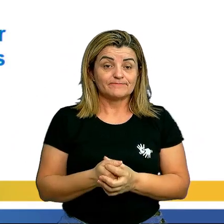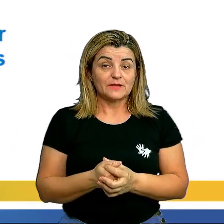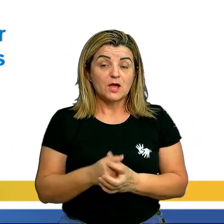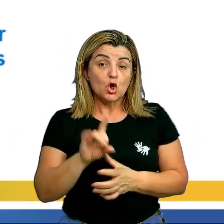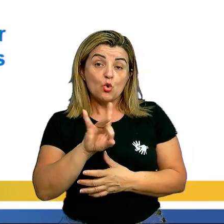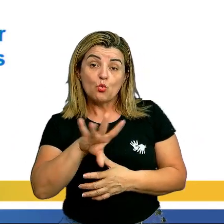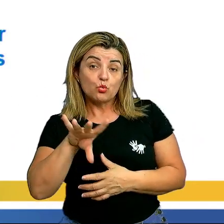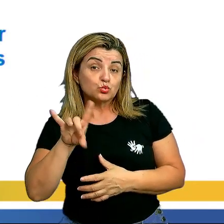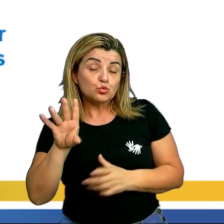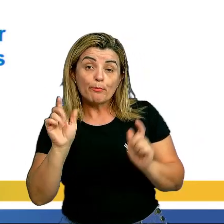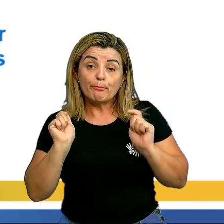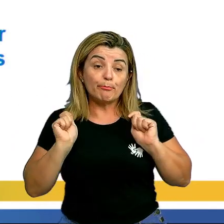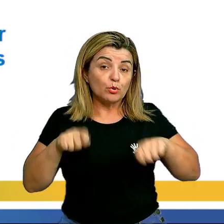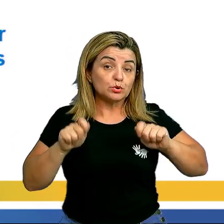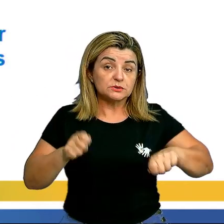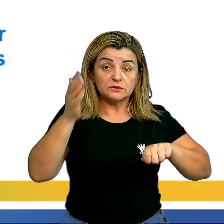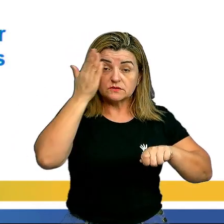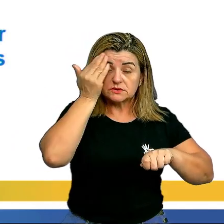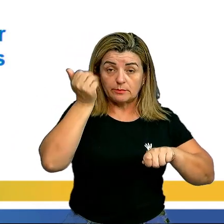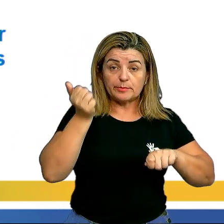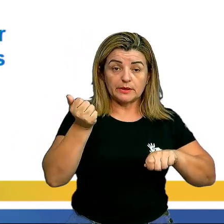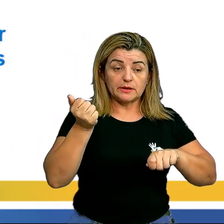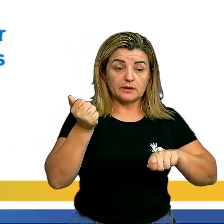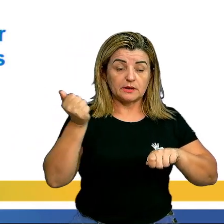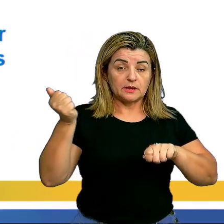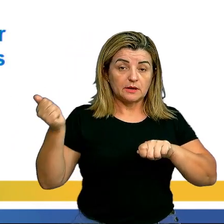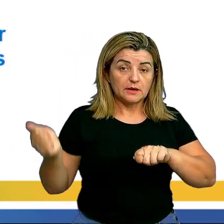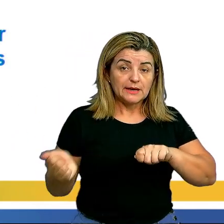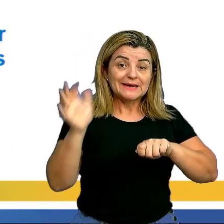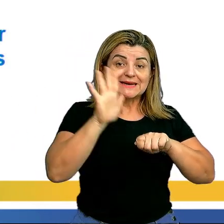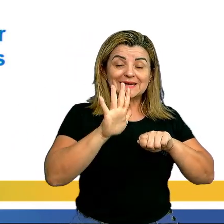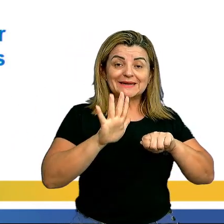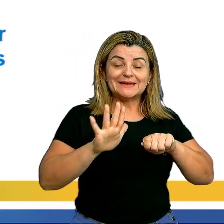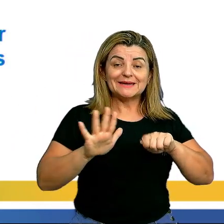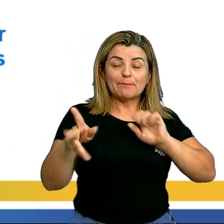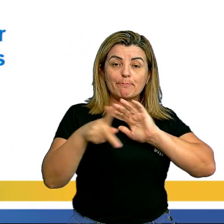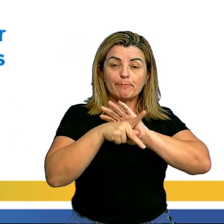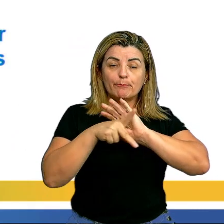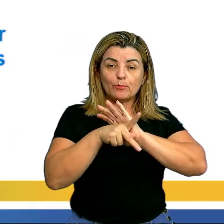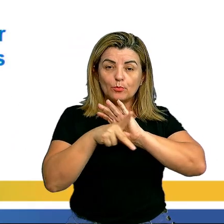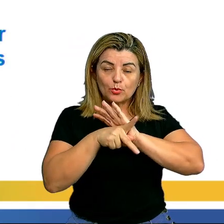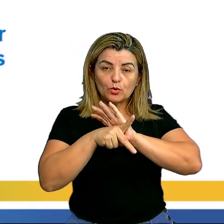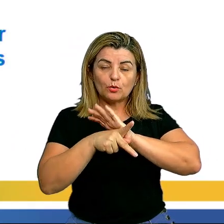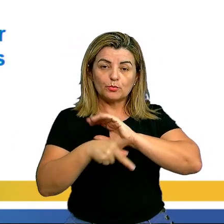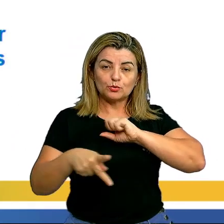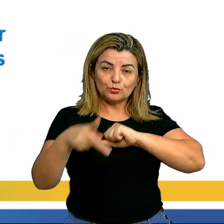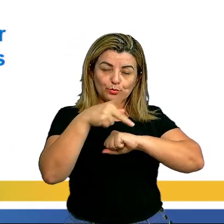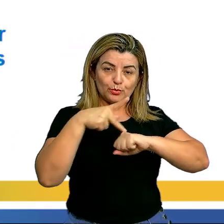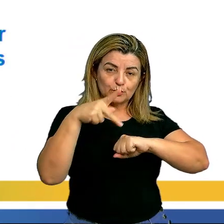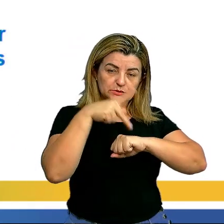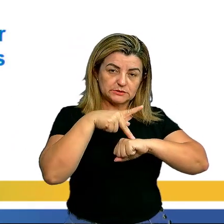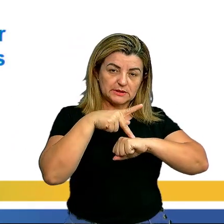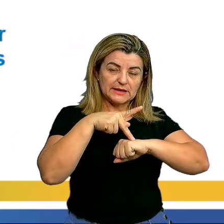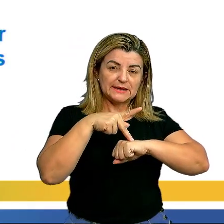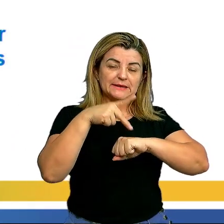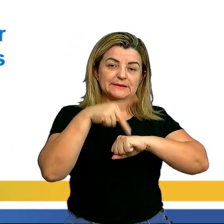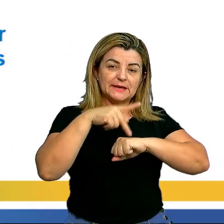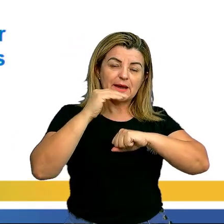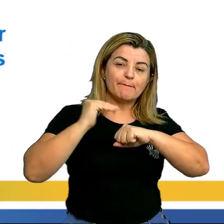só é possível saber que a nacionalidade tem a maior